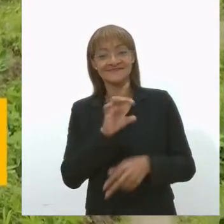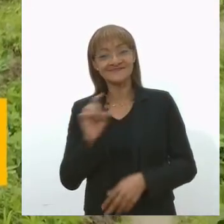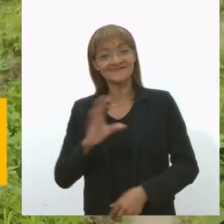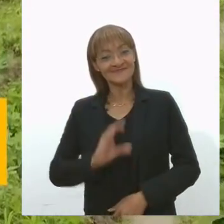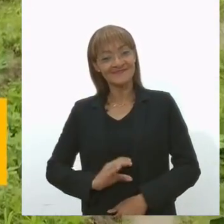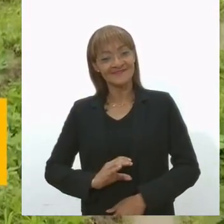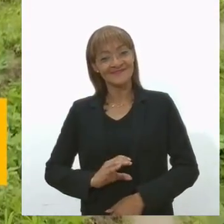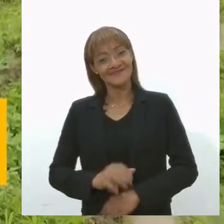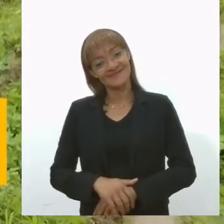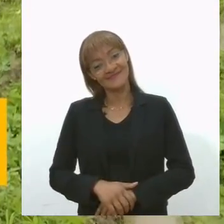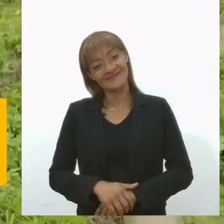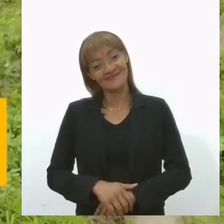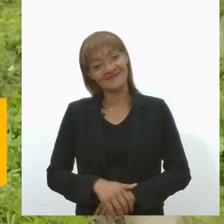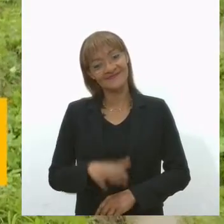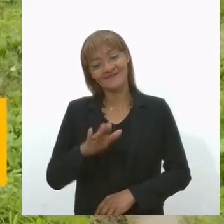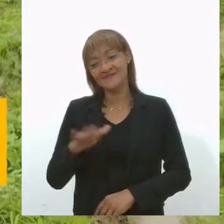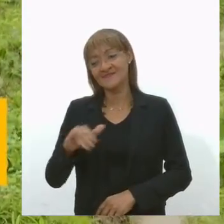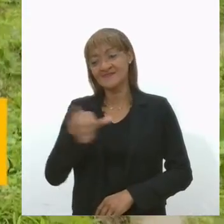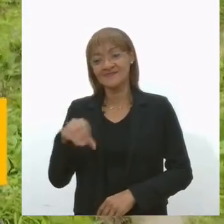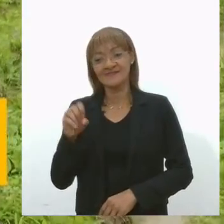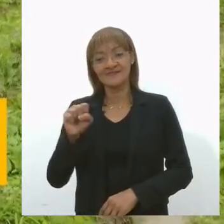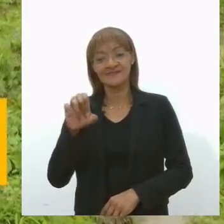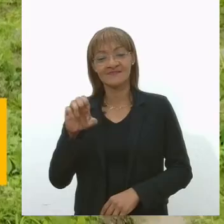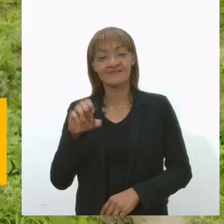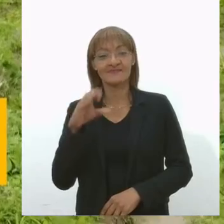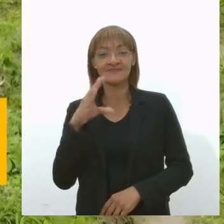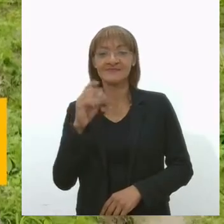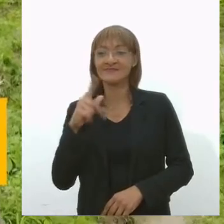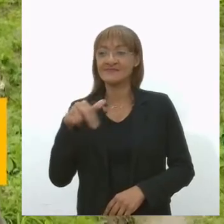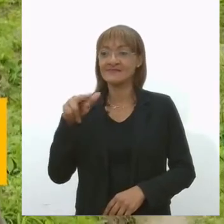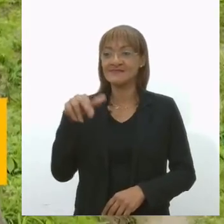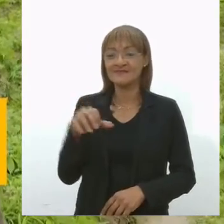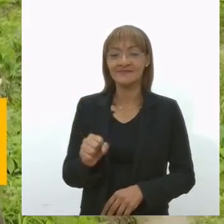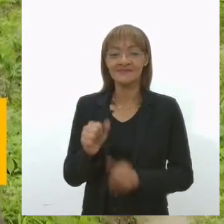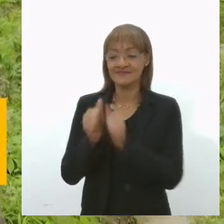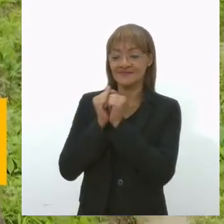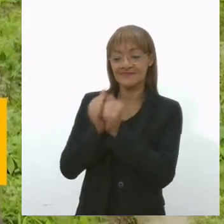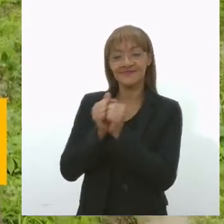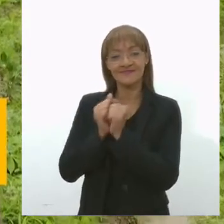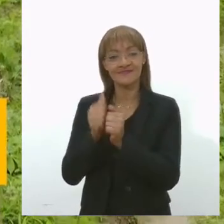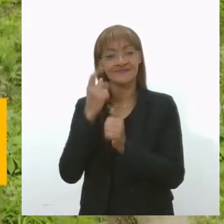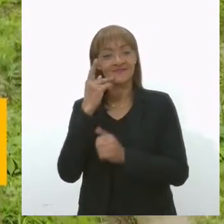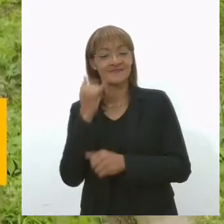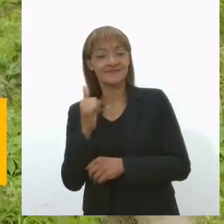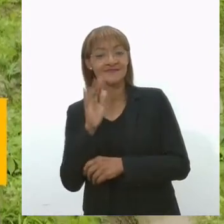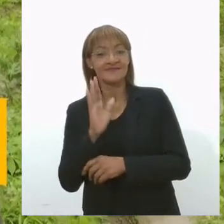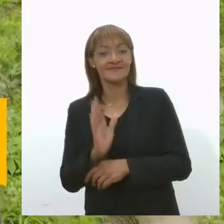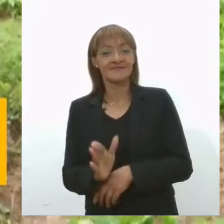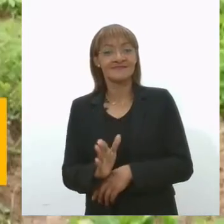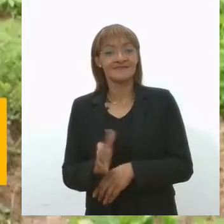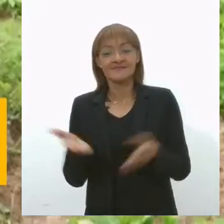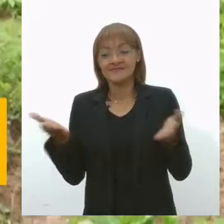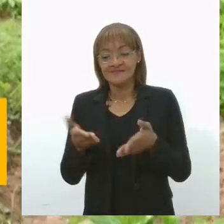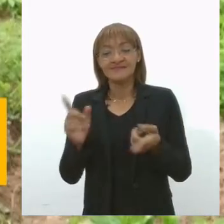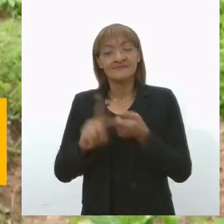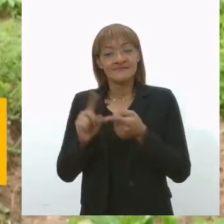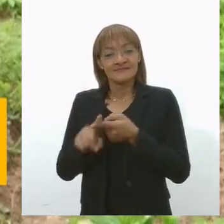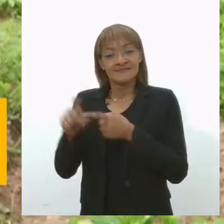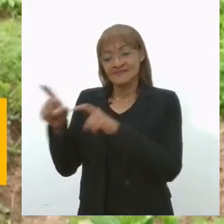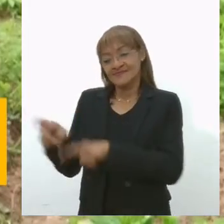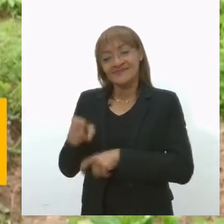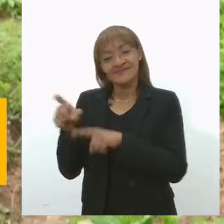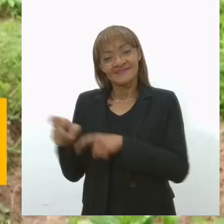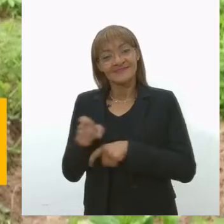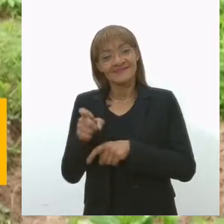pequeno, o senhor José Carlos acompanhava o pai nos trabalhos rurais. E assim pegou o gosto e acabou virando agricultor também. Quando eu já me pus